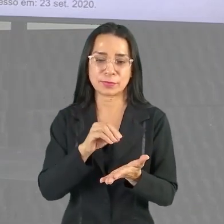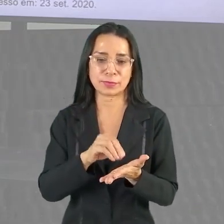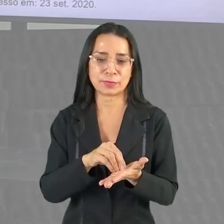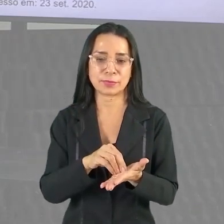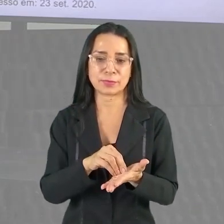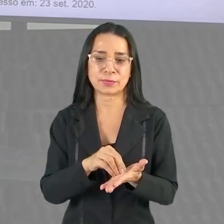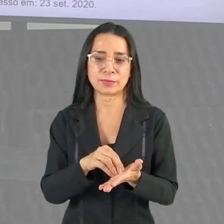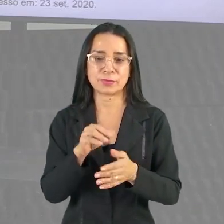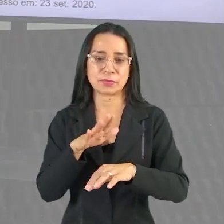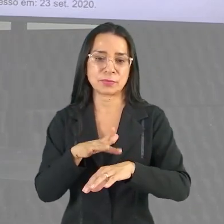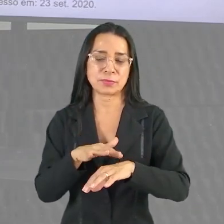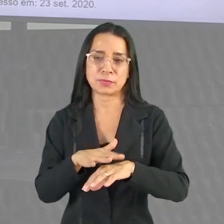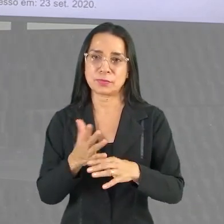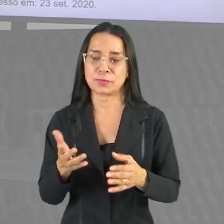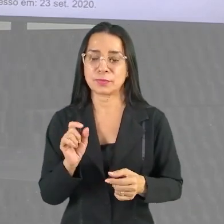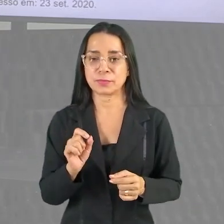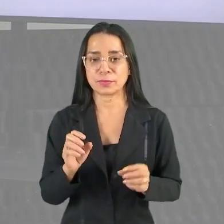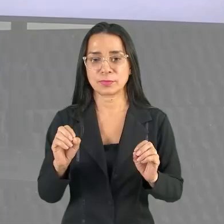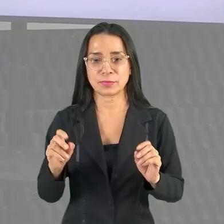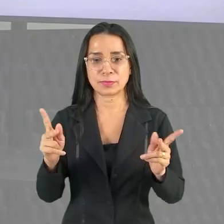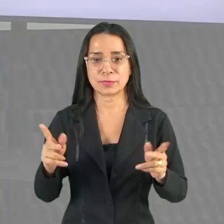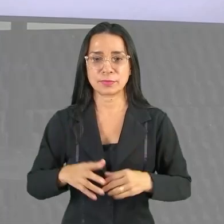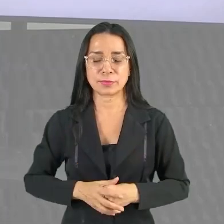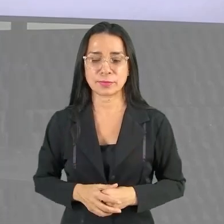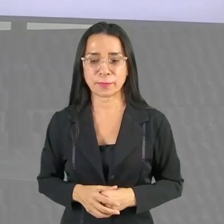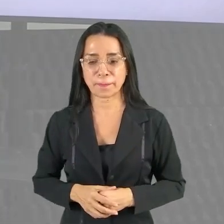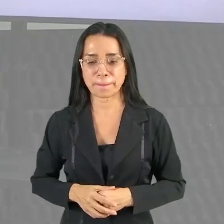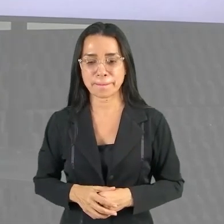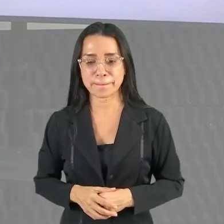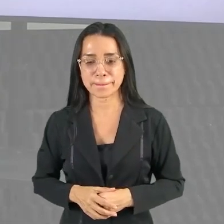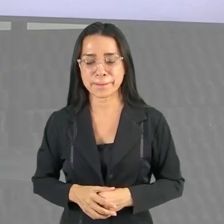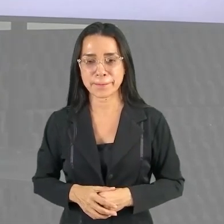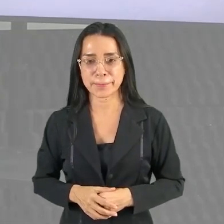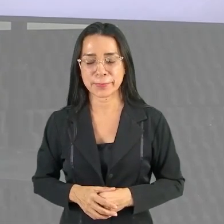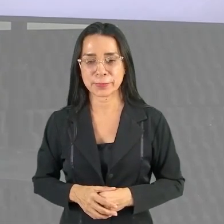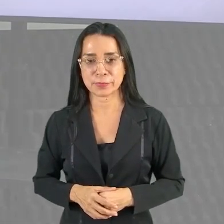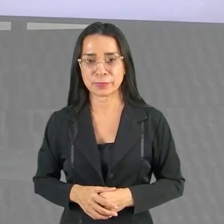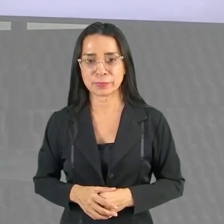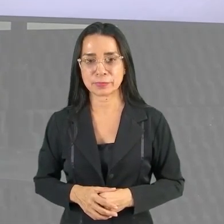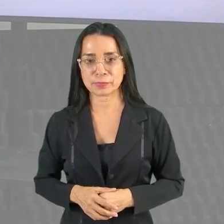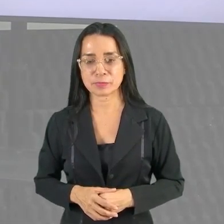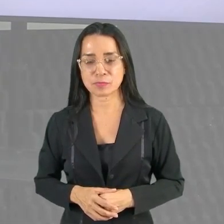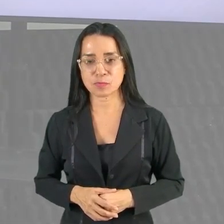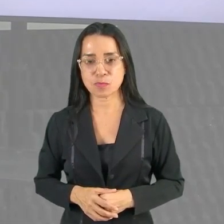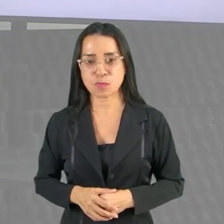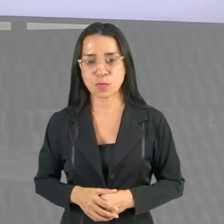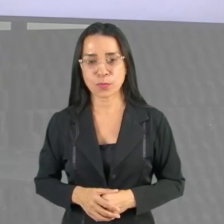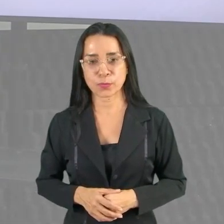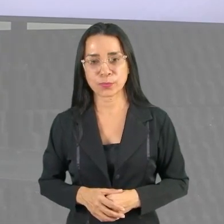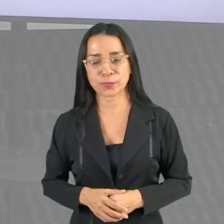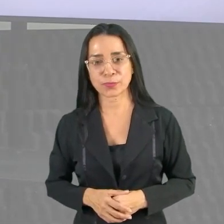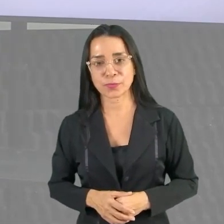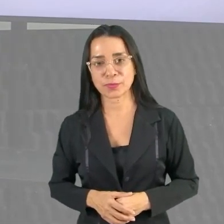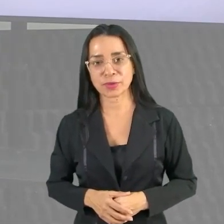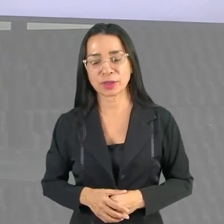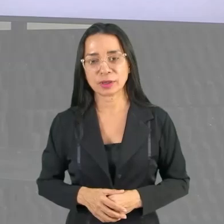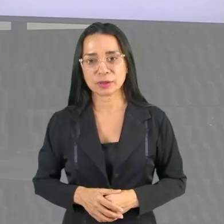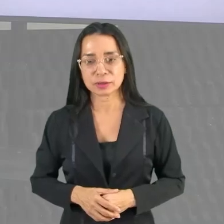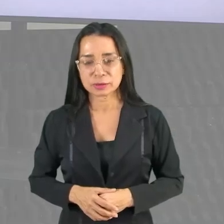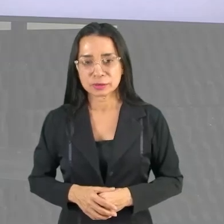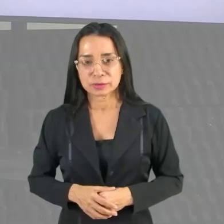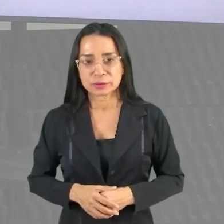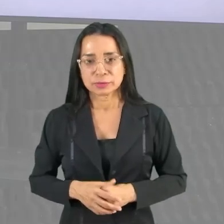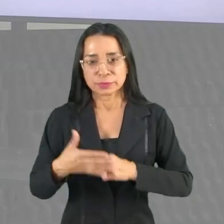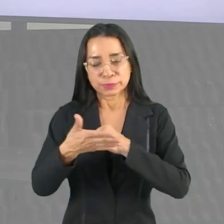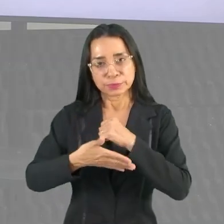doenças, tá bom? Então, vamos lá para a leitura do enunciado. Com base no conceito apresentado no texto,